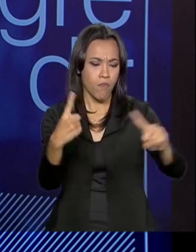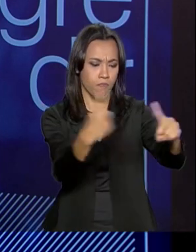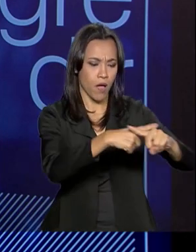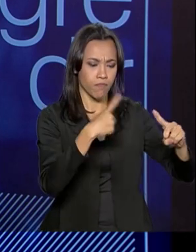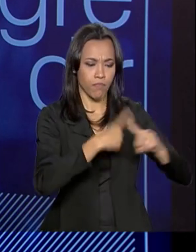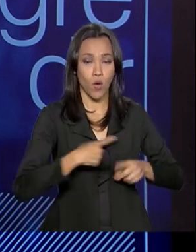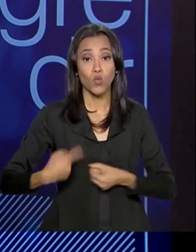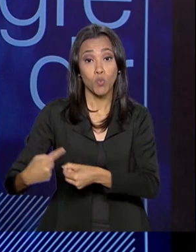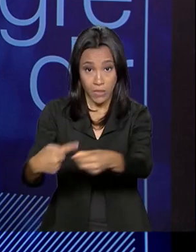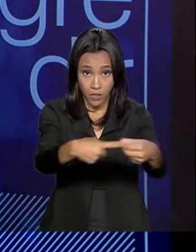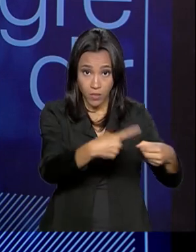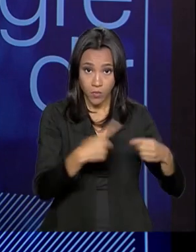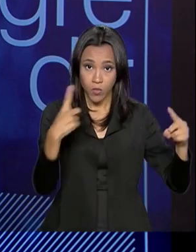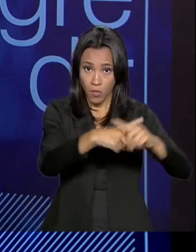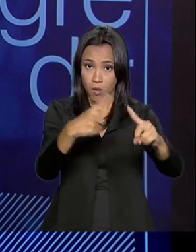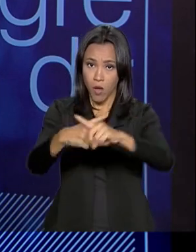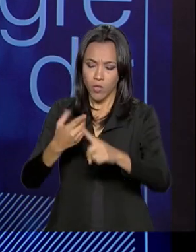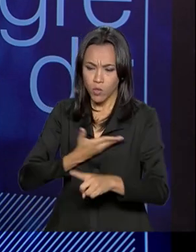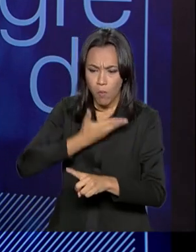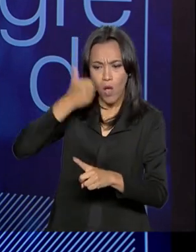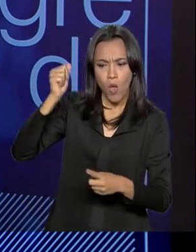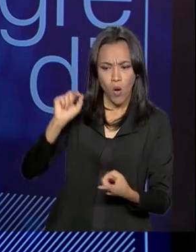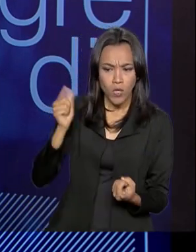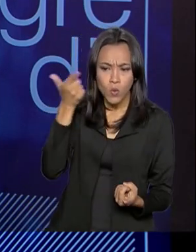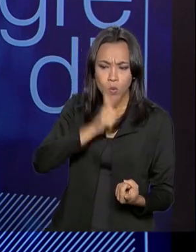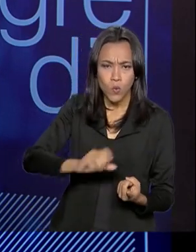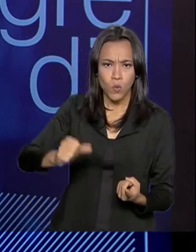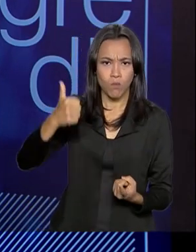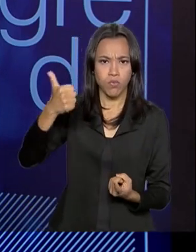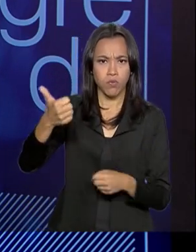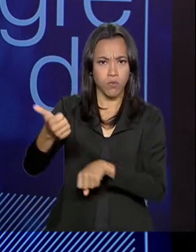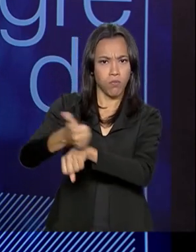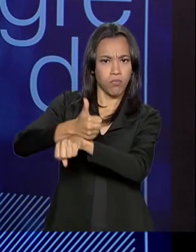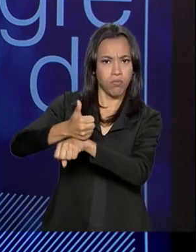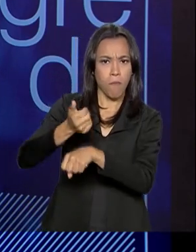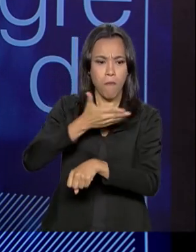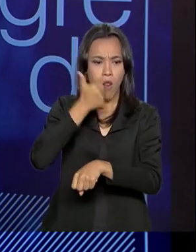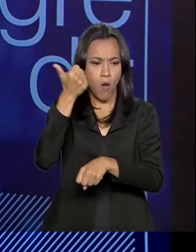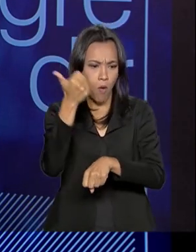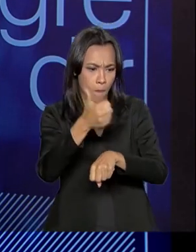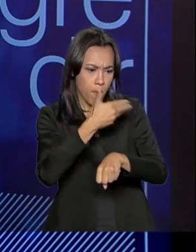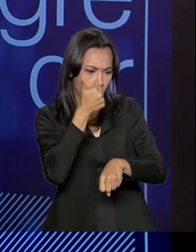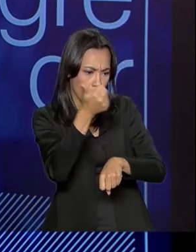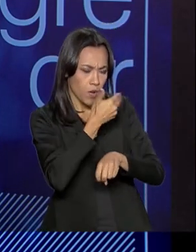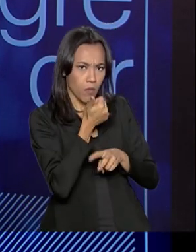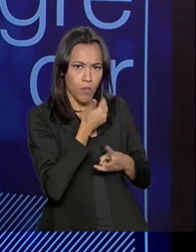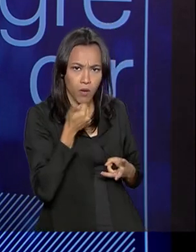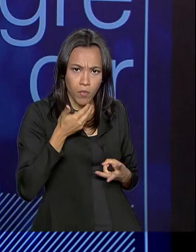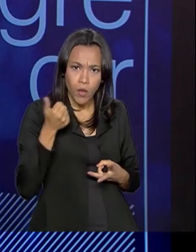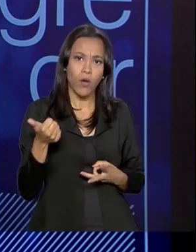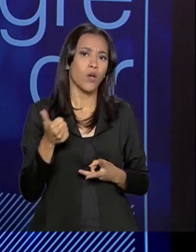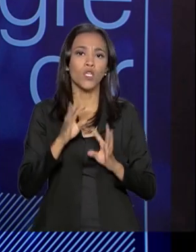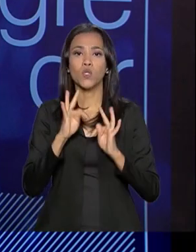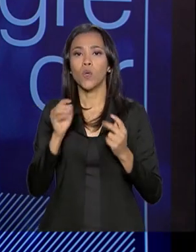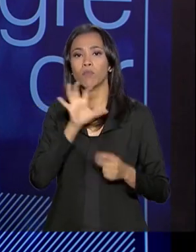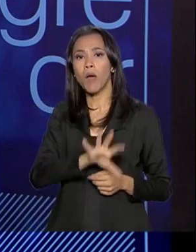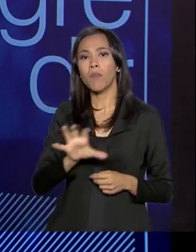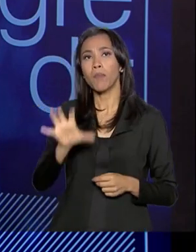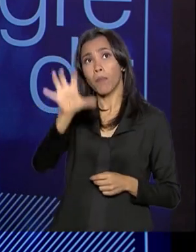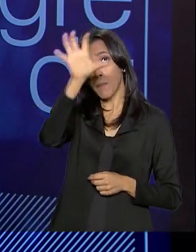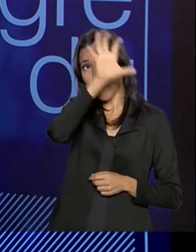E os meninos melhor classificados nessas Olimpíadas, lá na base, em todas as regiões do Brasil,